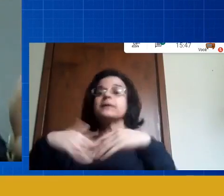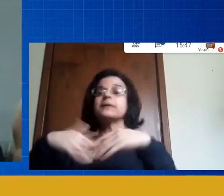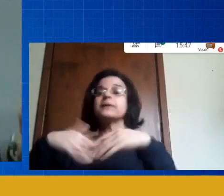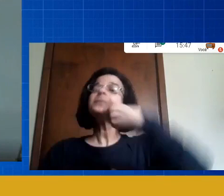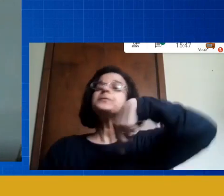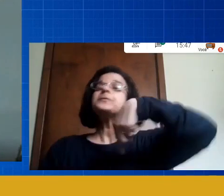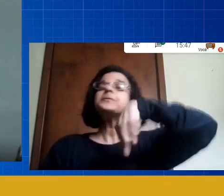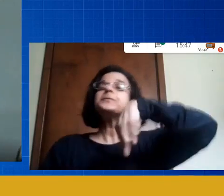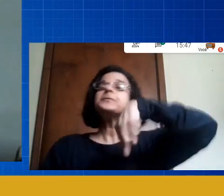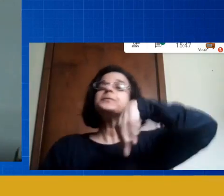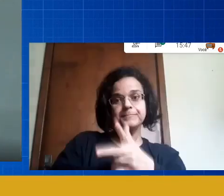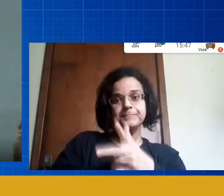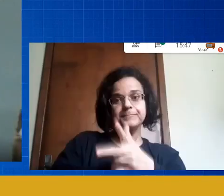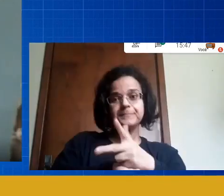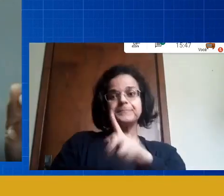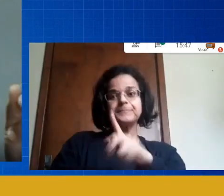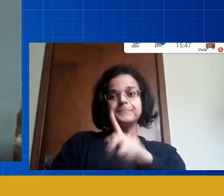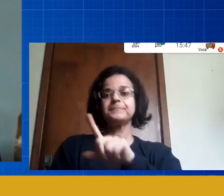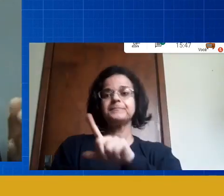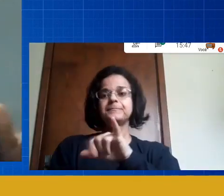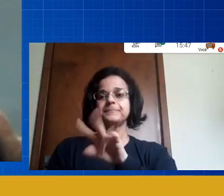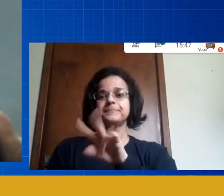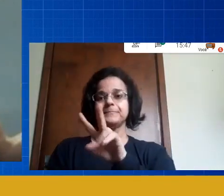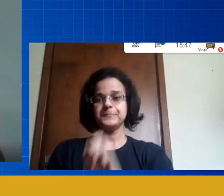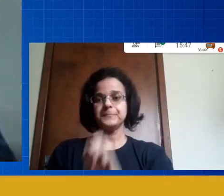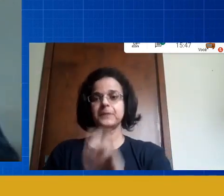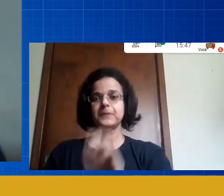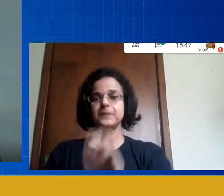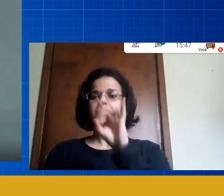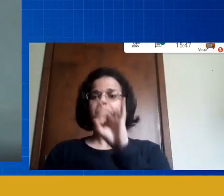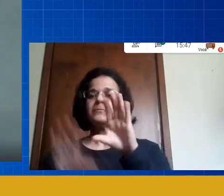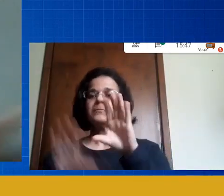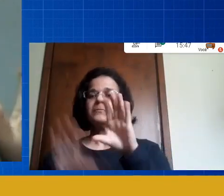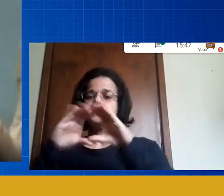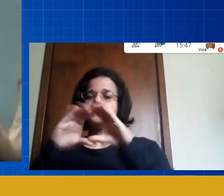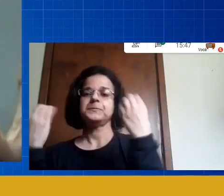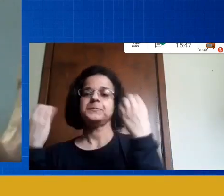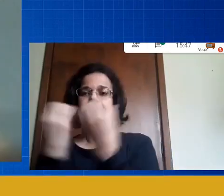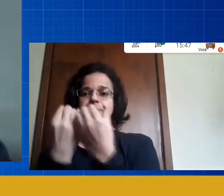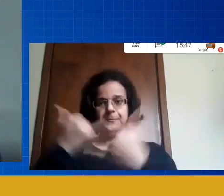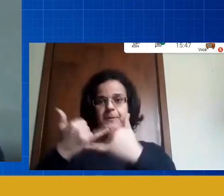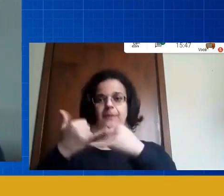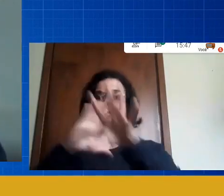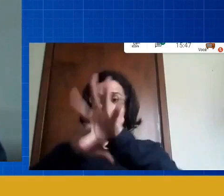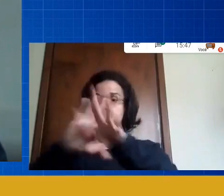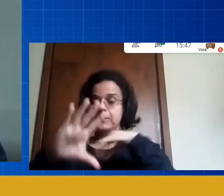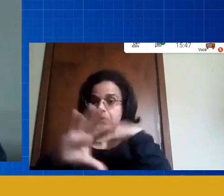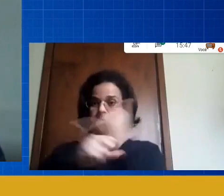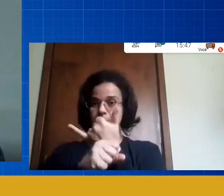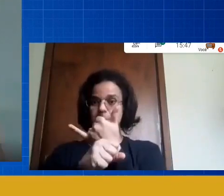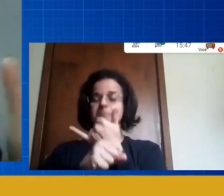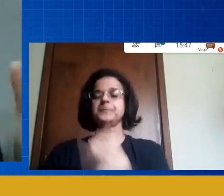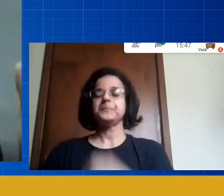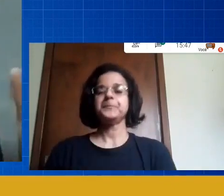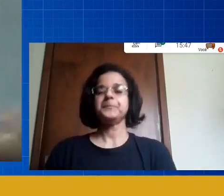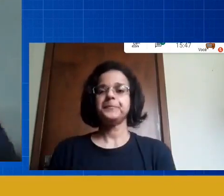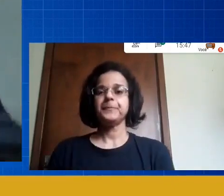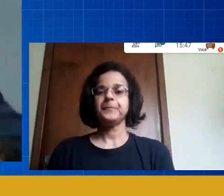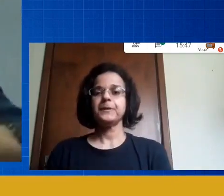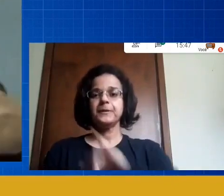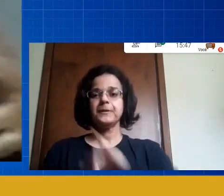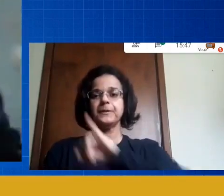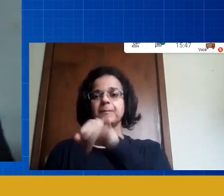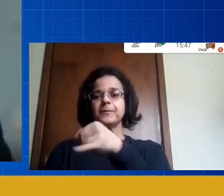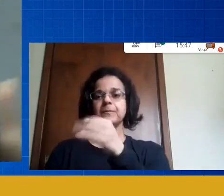uma live lá no Congresso Brincar é só o pessoal entrar no Congresso Brincar lá no YouTube está lá é do José